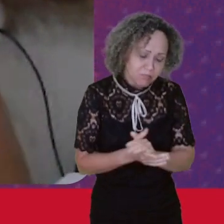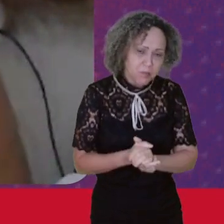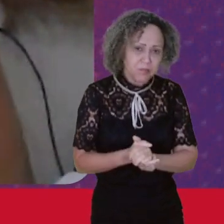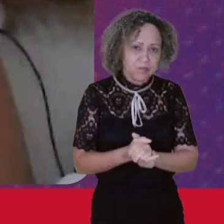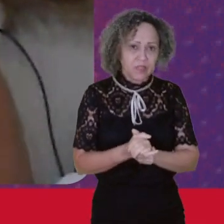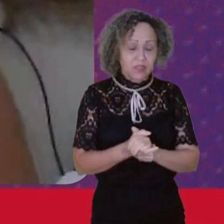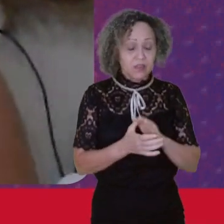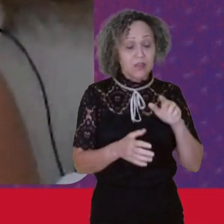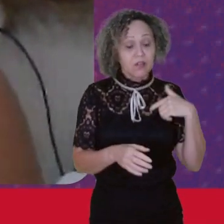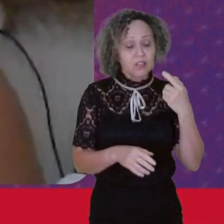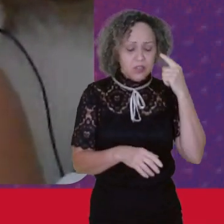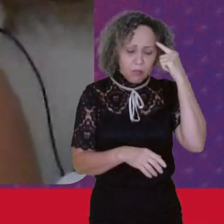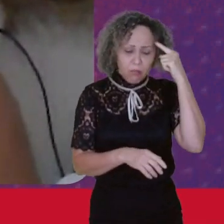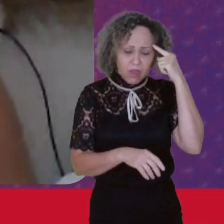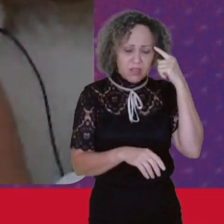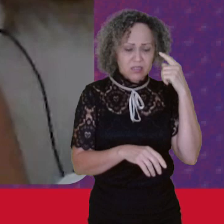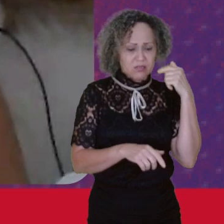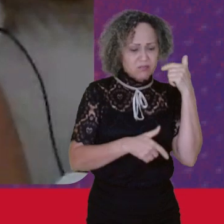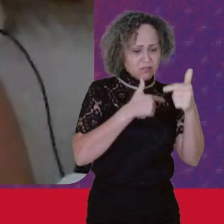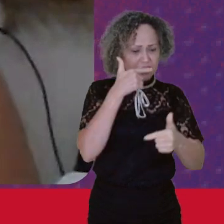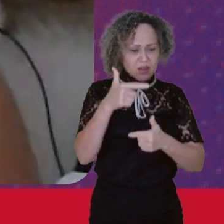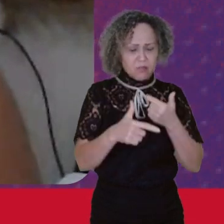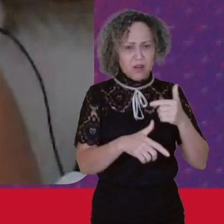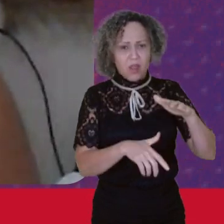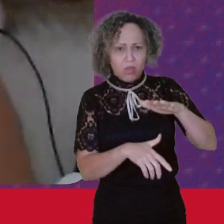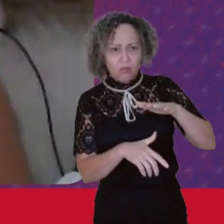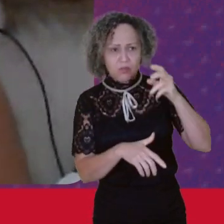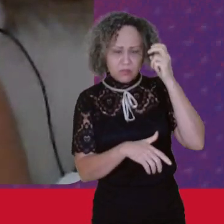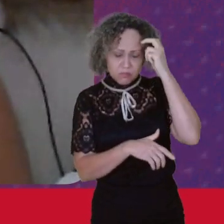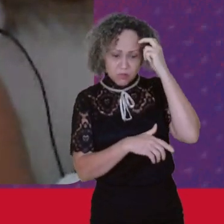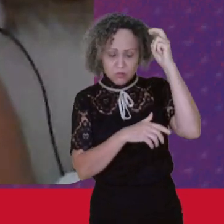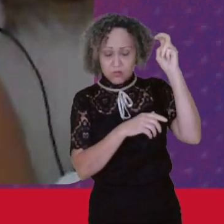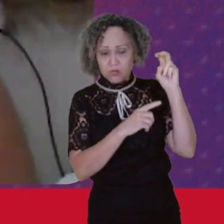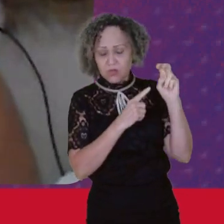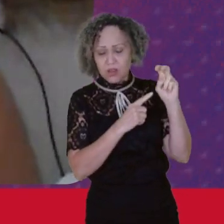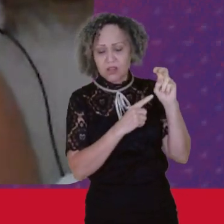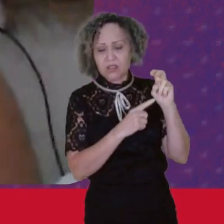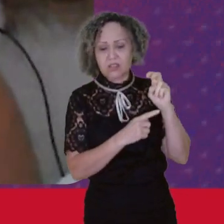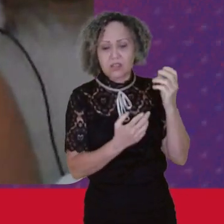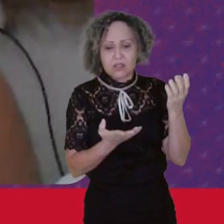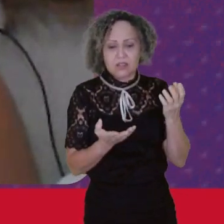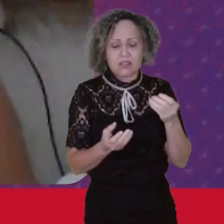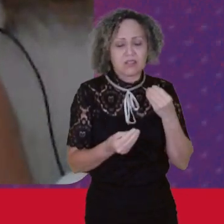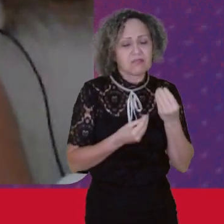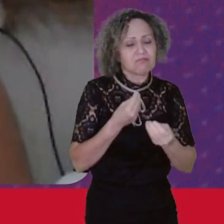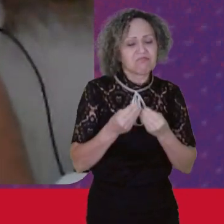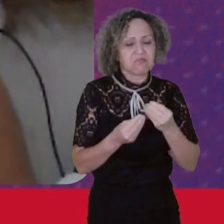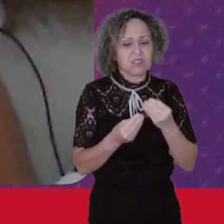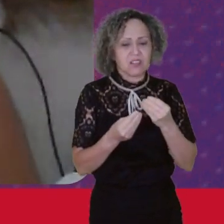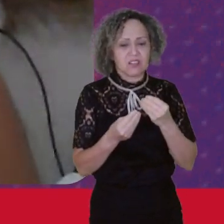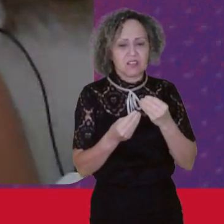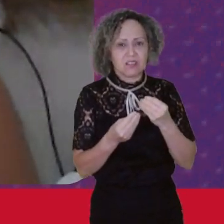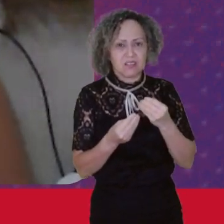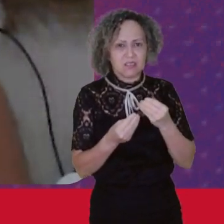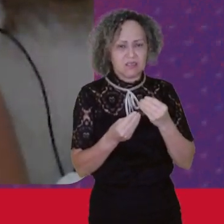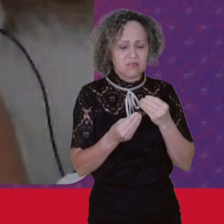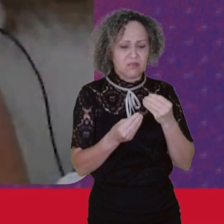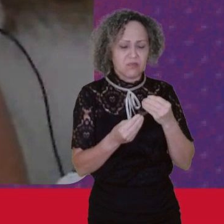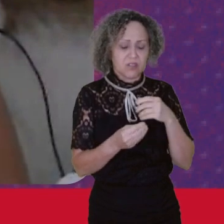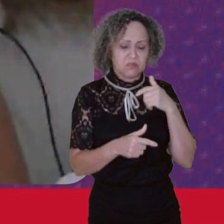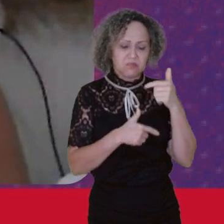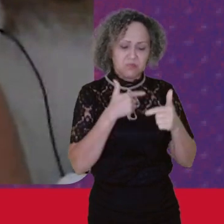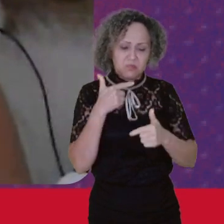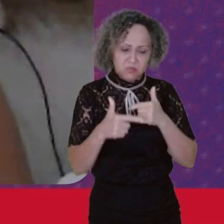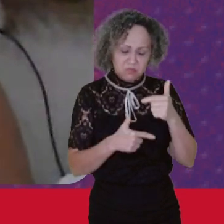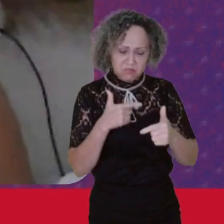No espaço rural A gente tem O processo De assalariamento Que é um processo Majoritariamente Para homens O modelo